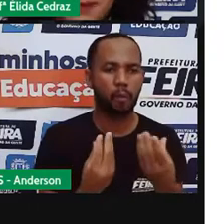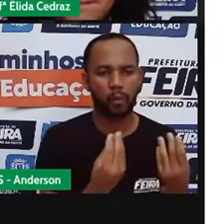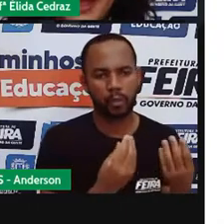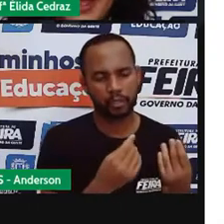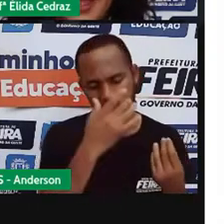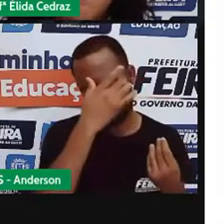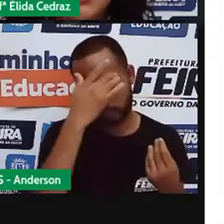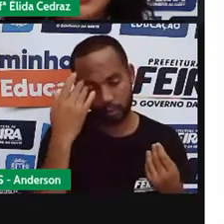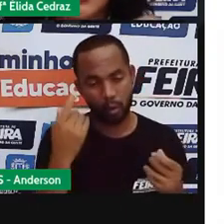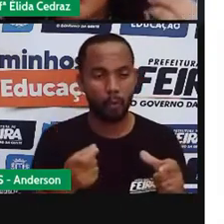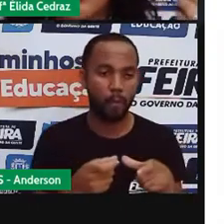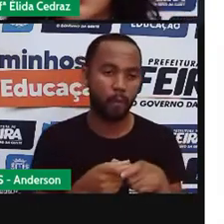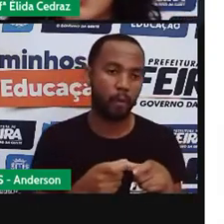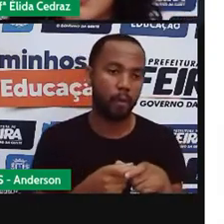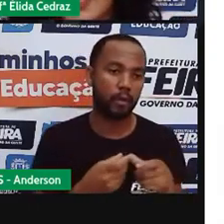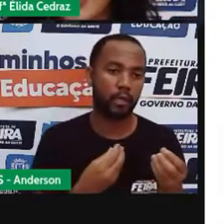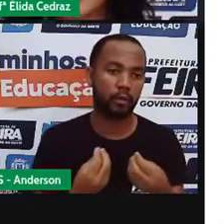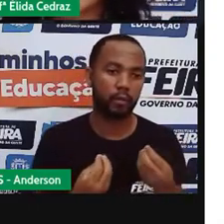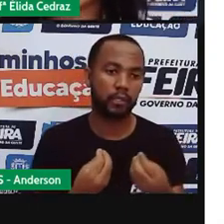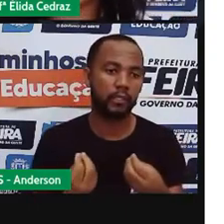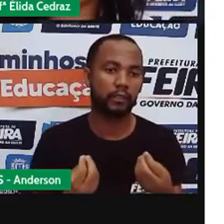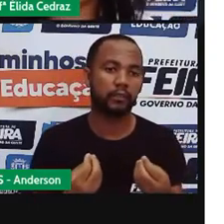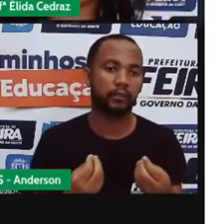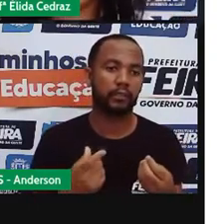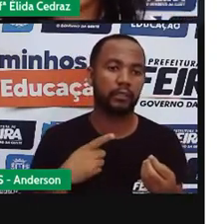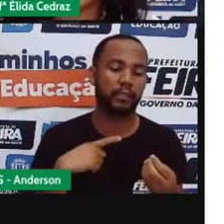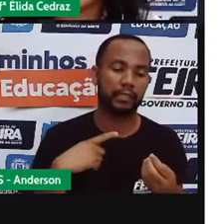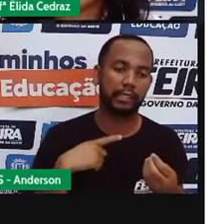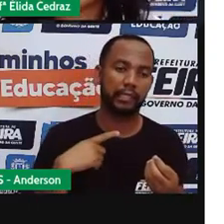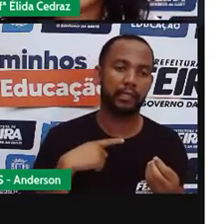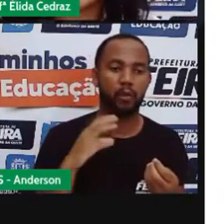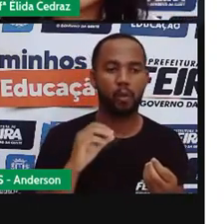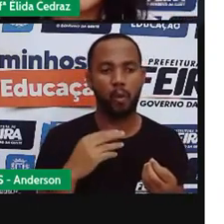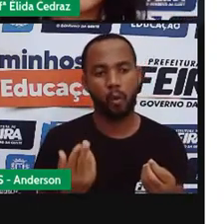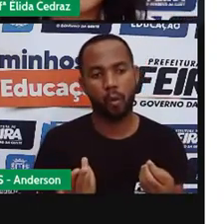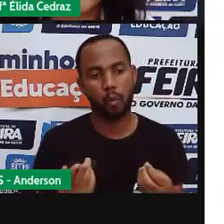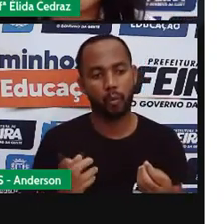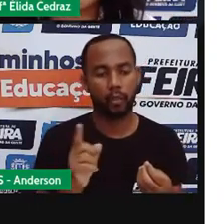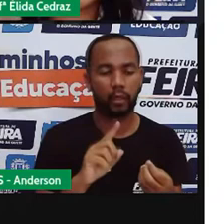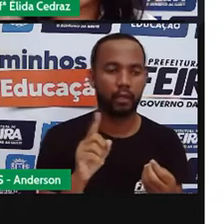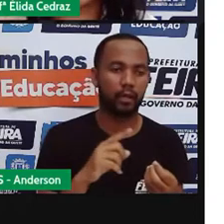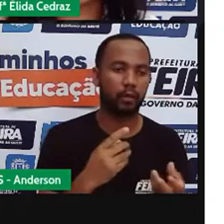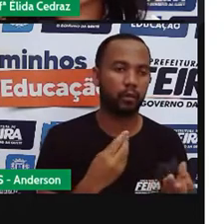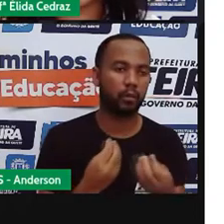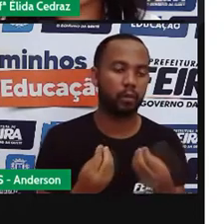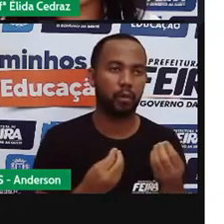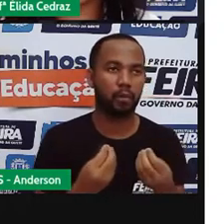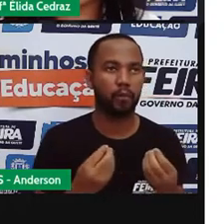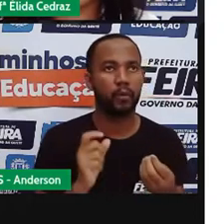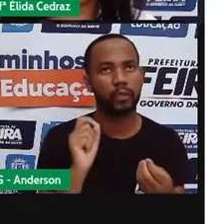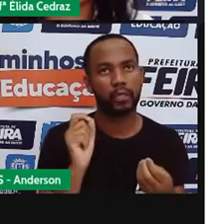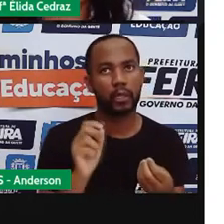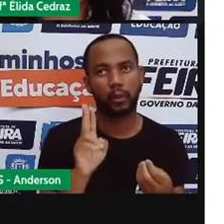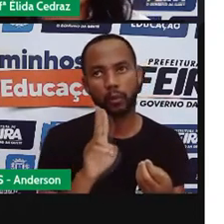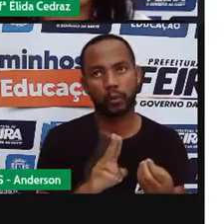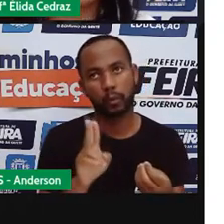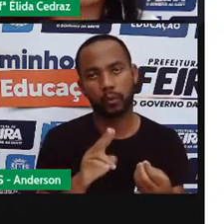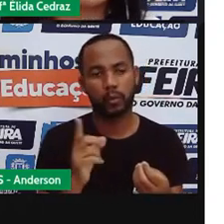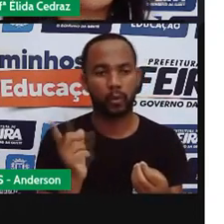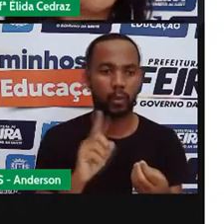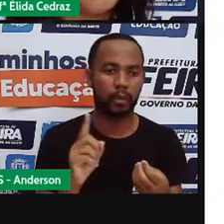participar, quantas cartas têm e vai dizendo para que servem as cartas.